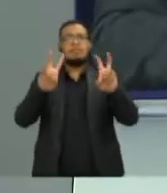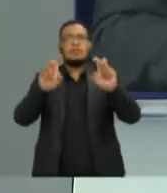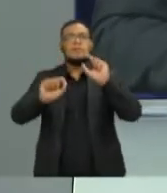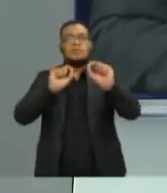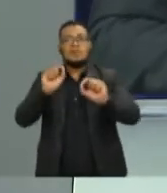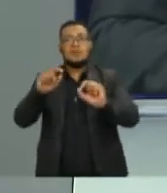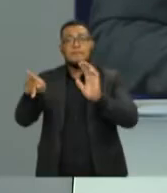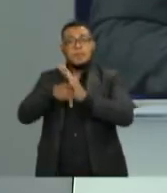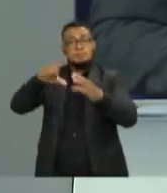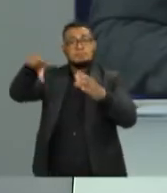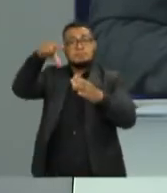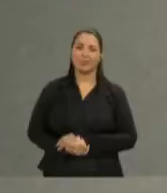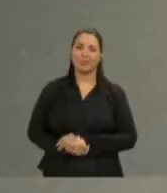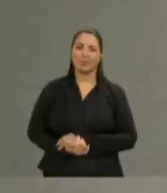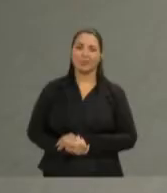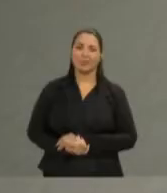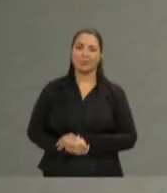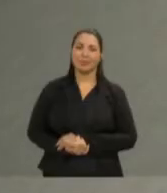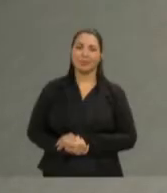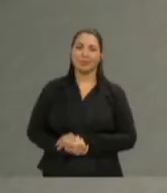por sorteio. Já voltamos.